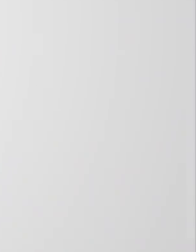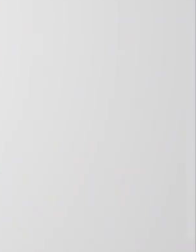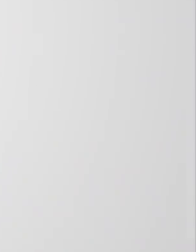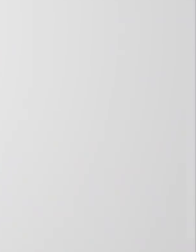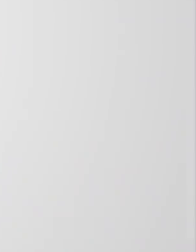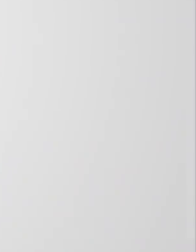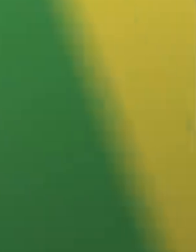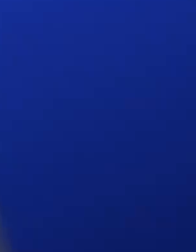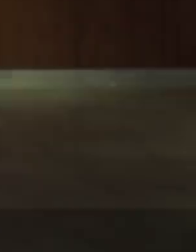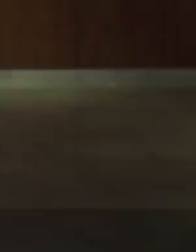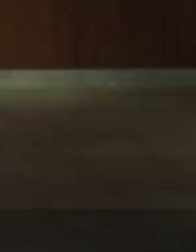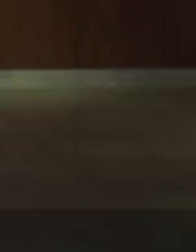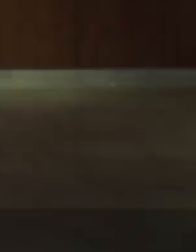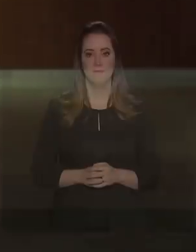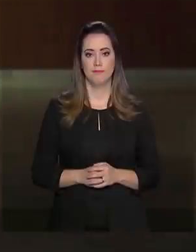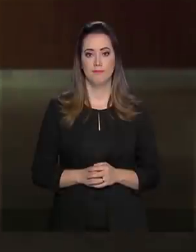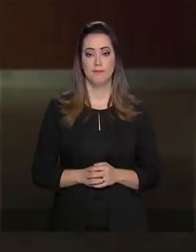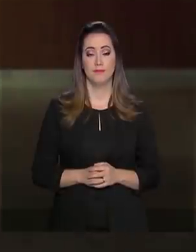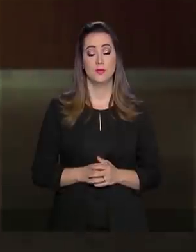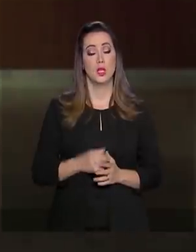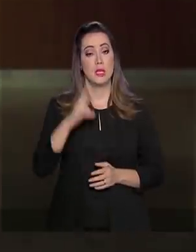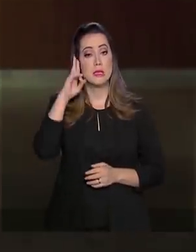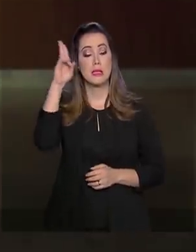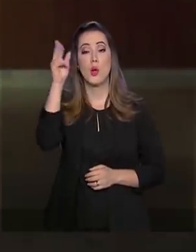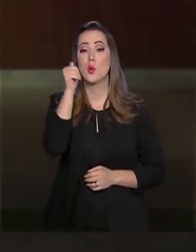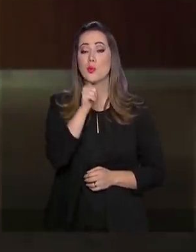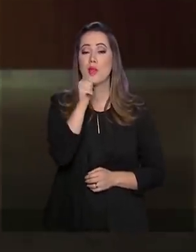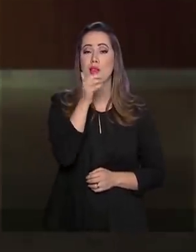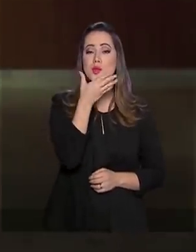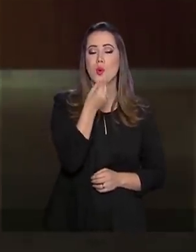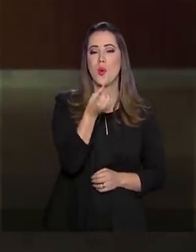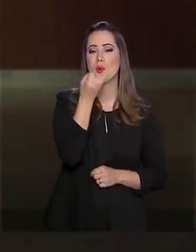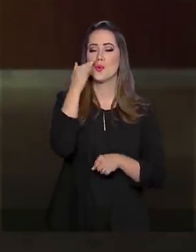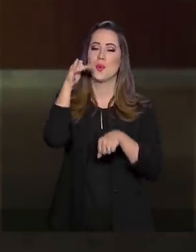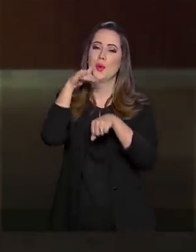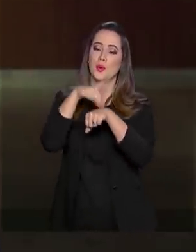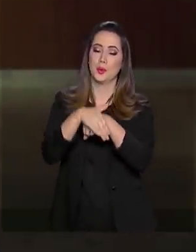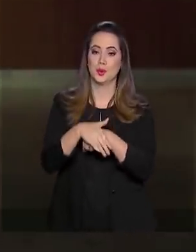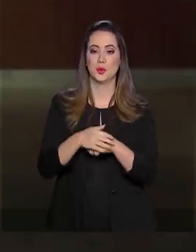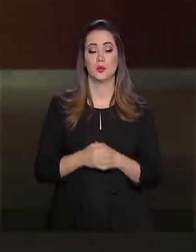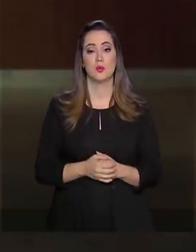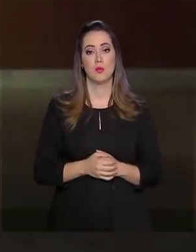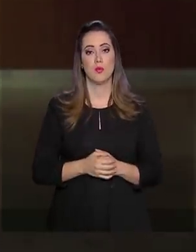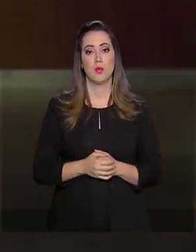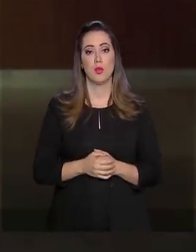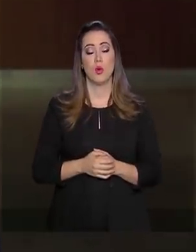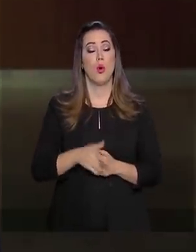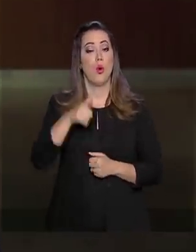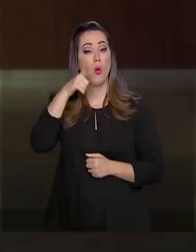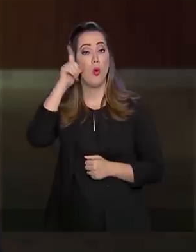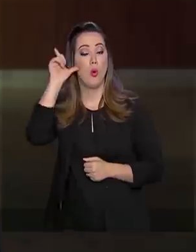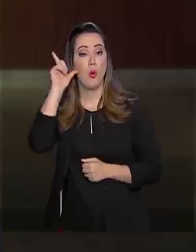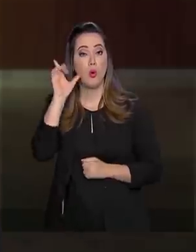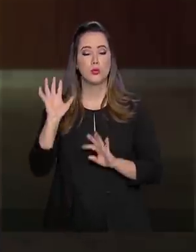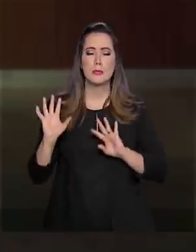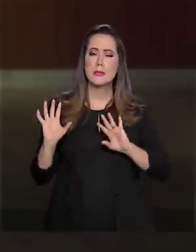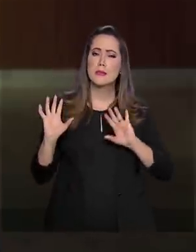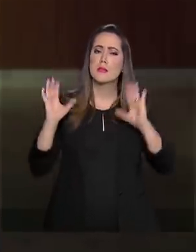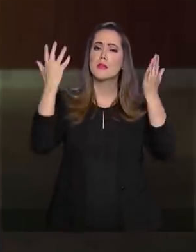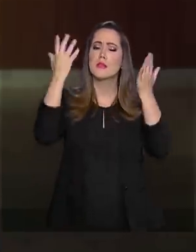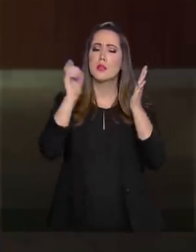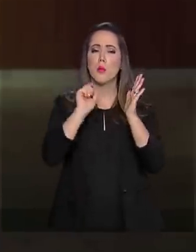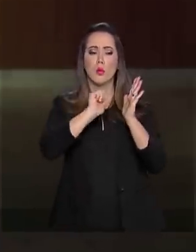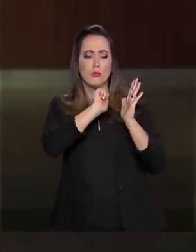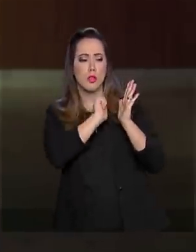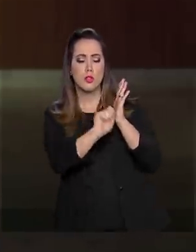Jair Bolsonaro. Senhoras e senhores, boa noite. Na data de ontem, foi realizada a